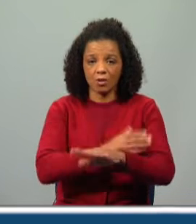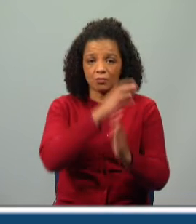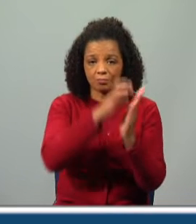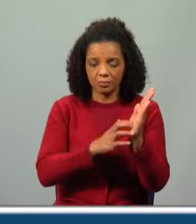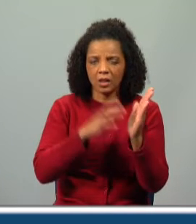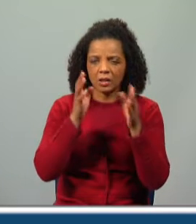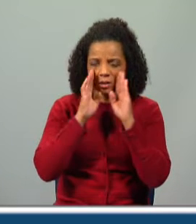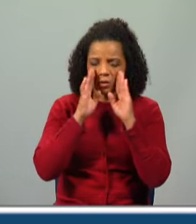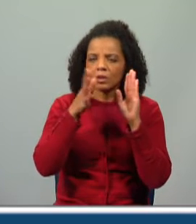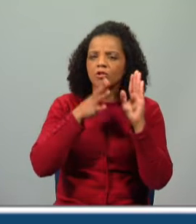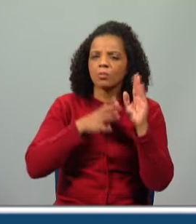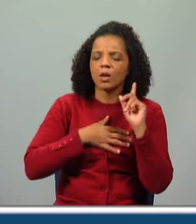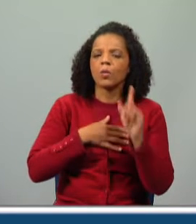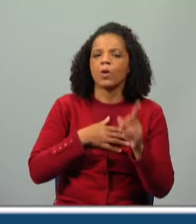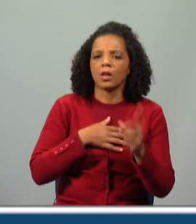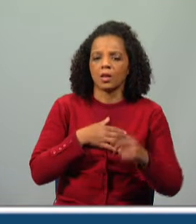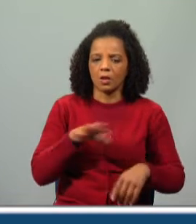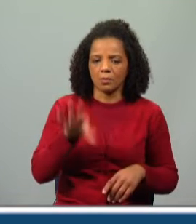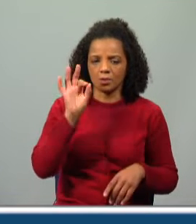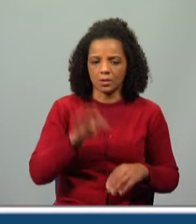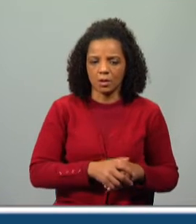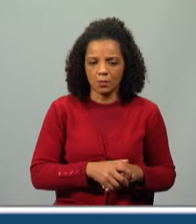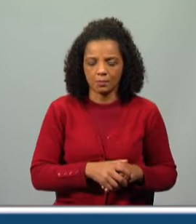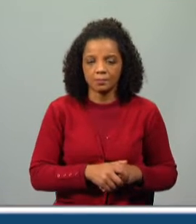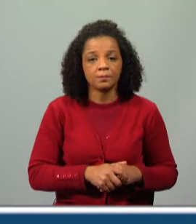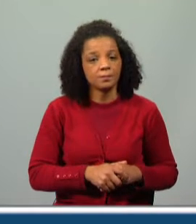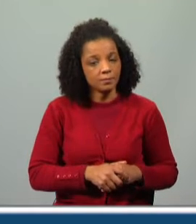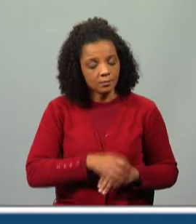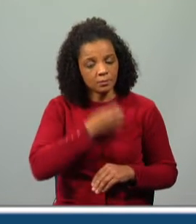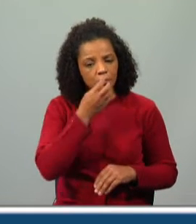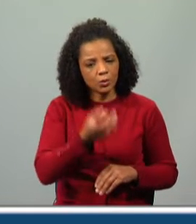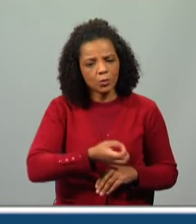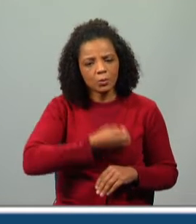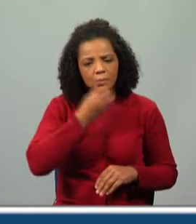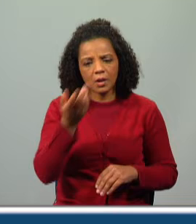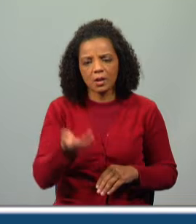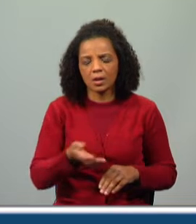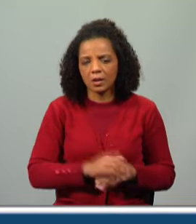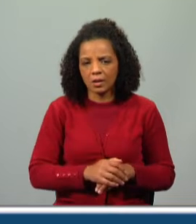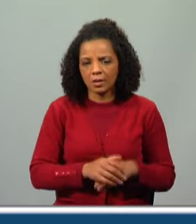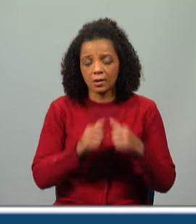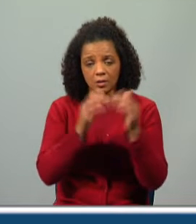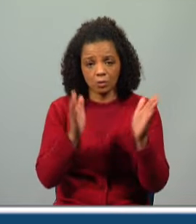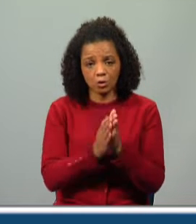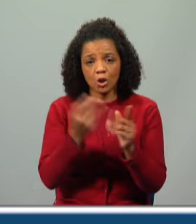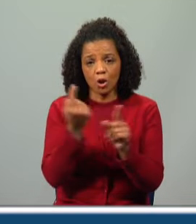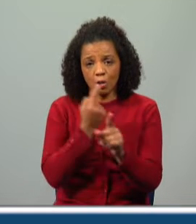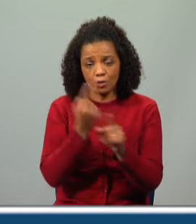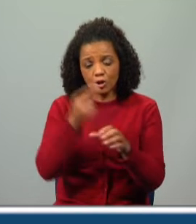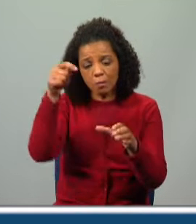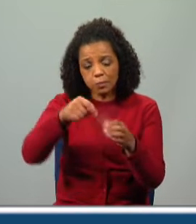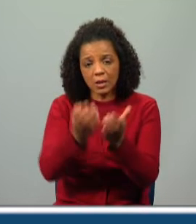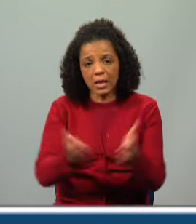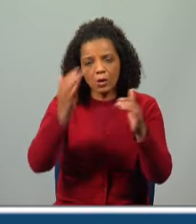atenção? Então, me diz-me lá qual é que era essa opção. Muito bem, todos os objetos que estavam no ninho eram